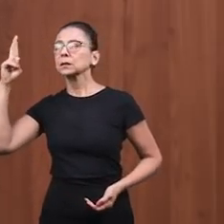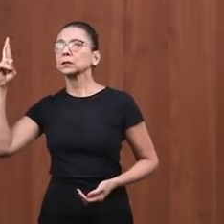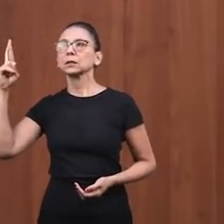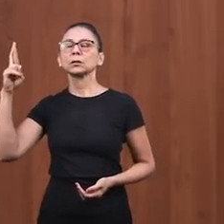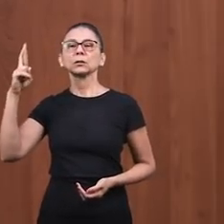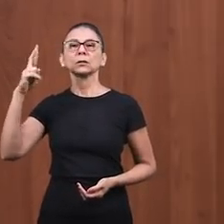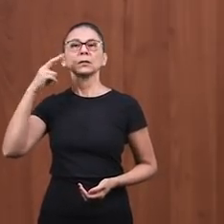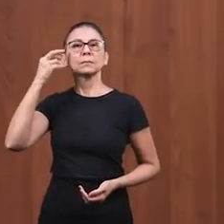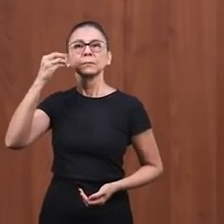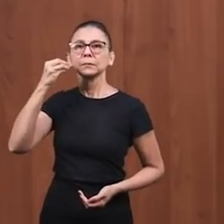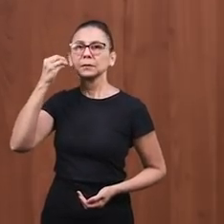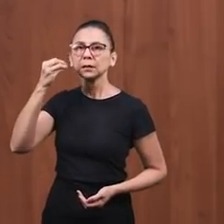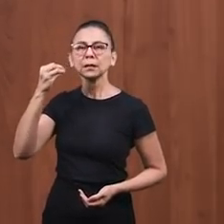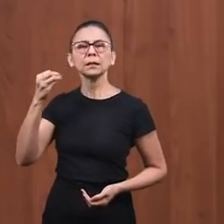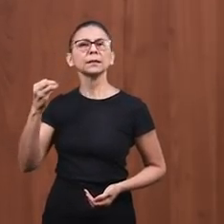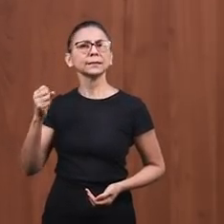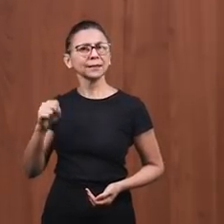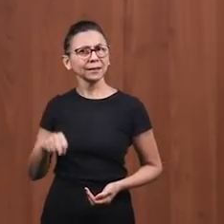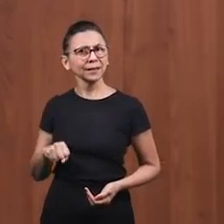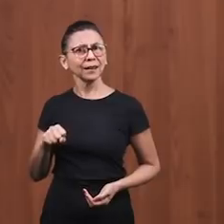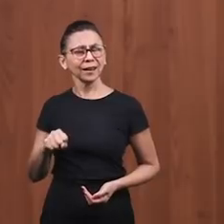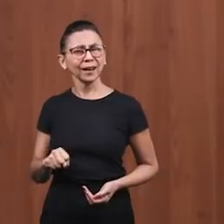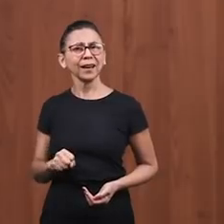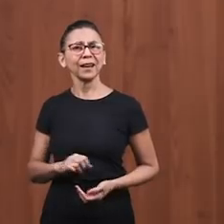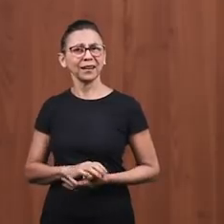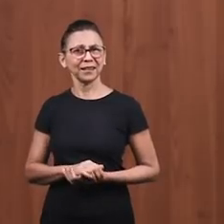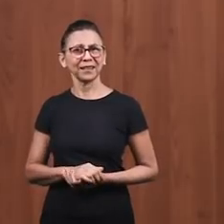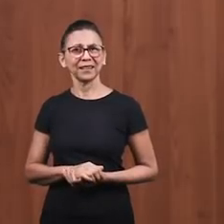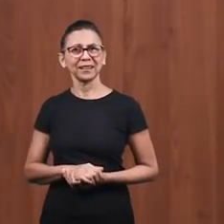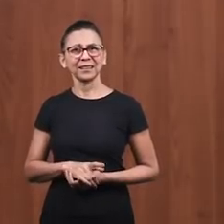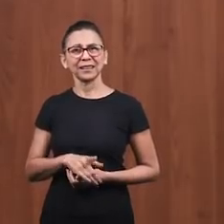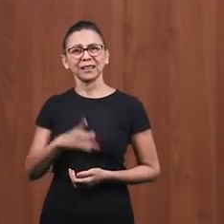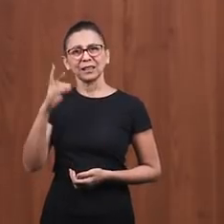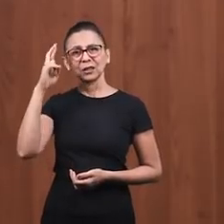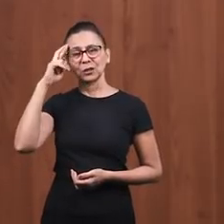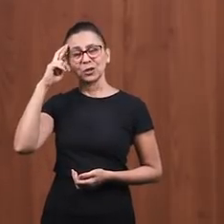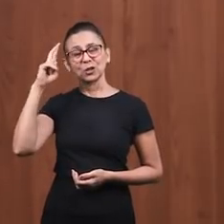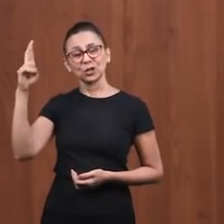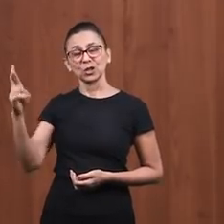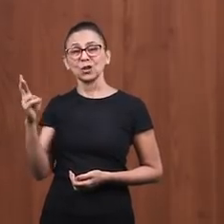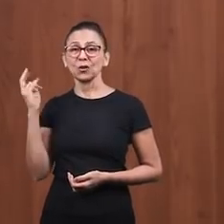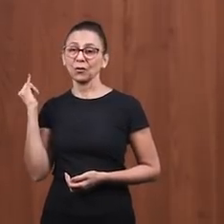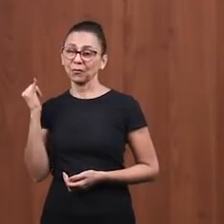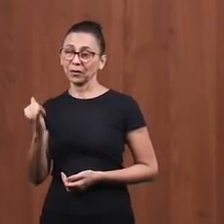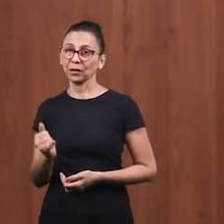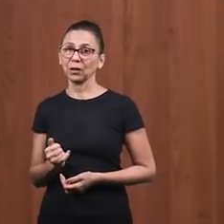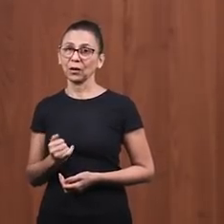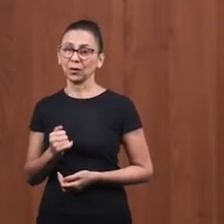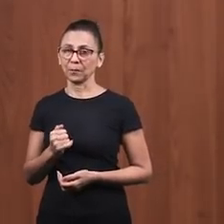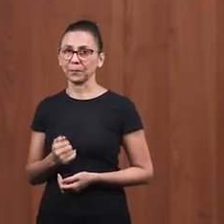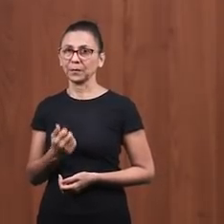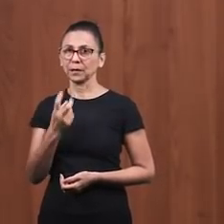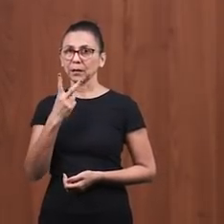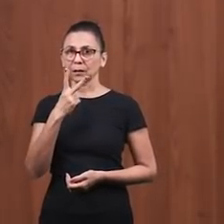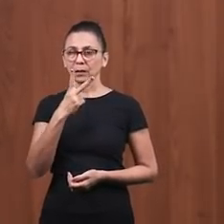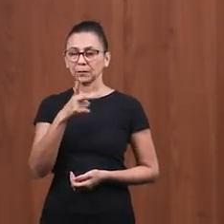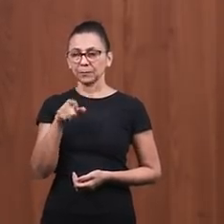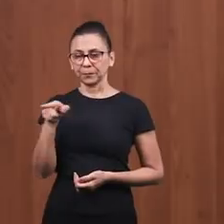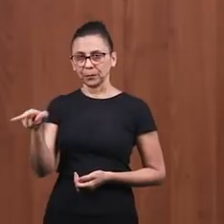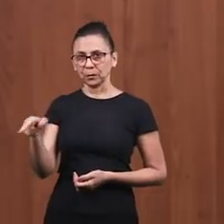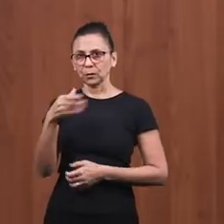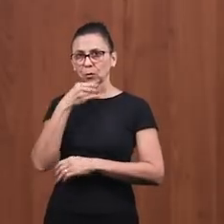nos traz, nos dá uma experiência com Ele. E nos deixou na casa dEle e falou para o hospedeiro. Olha, vou deixar aqui duas